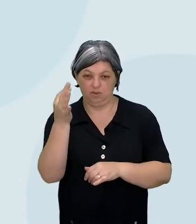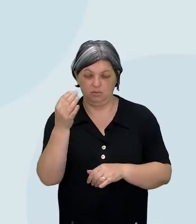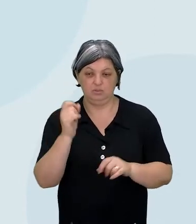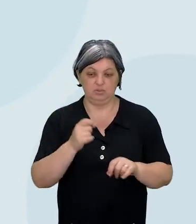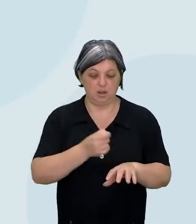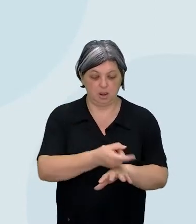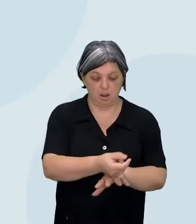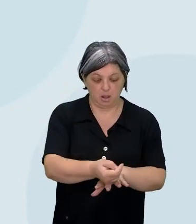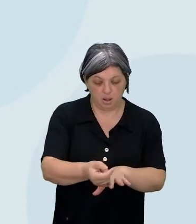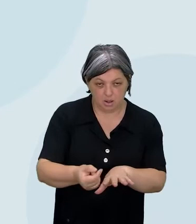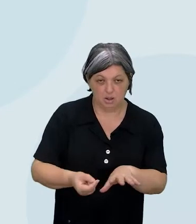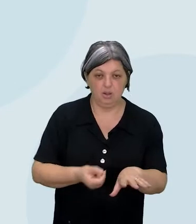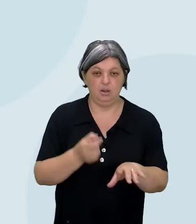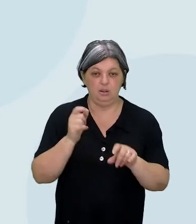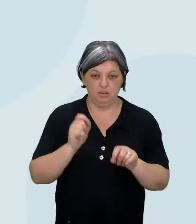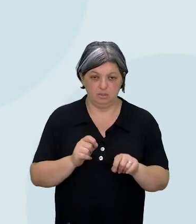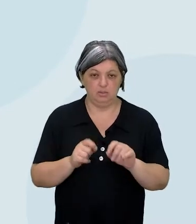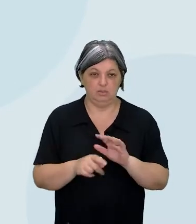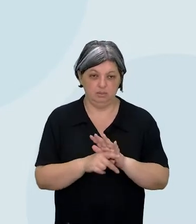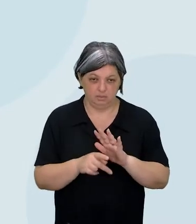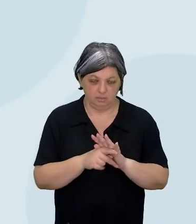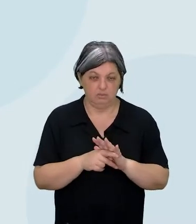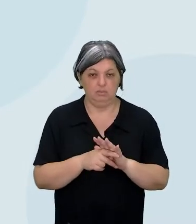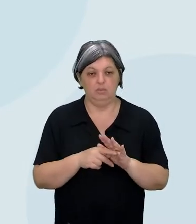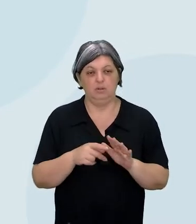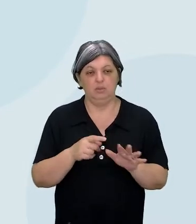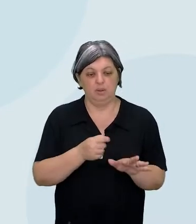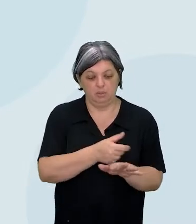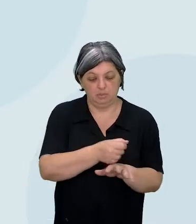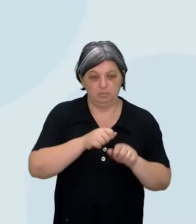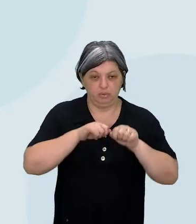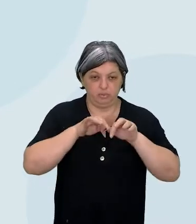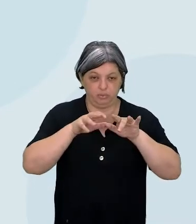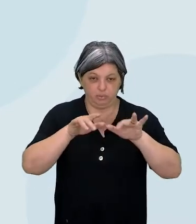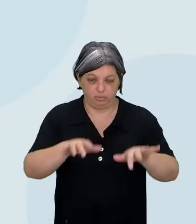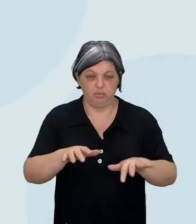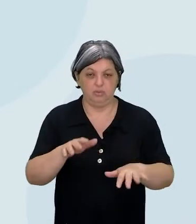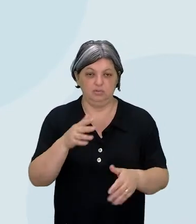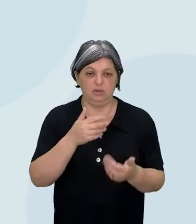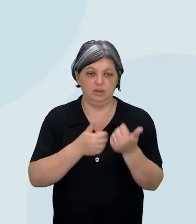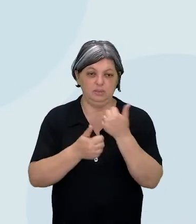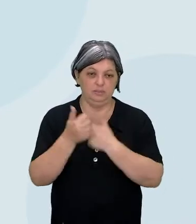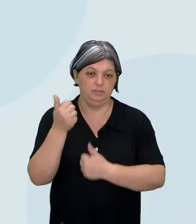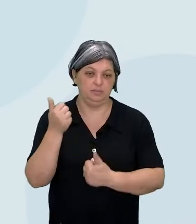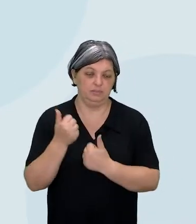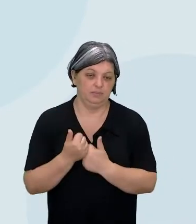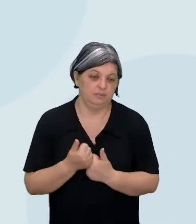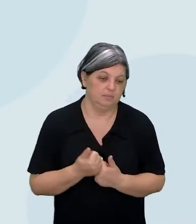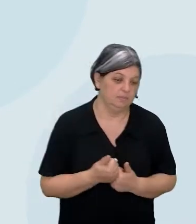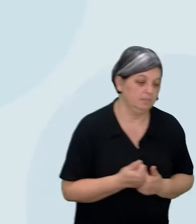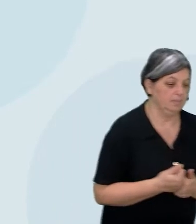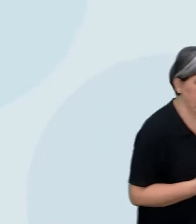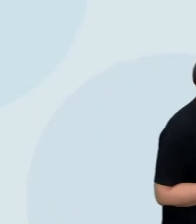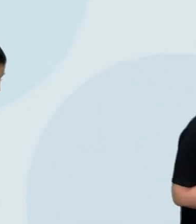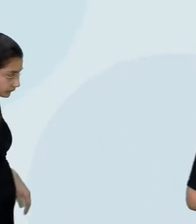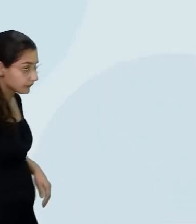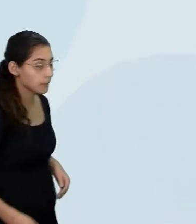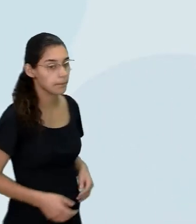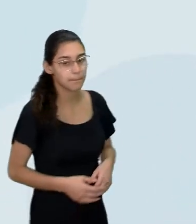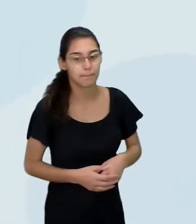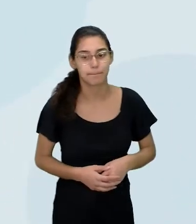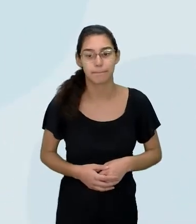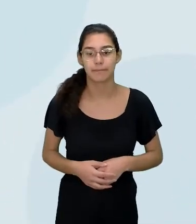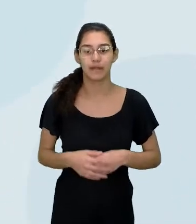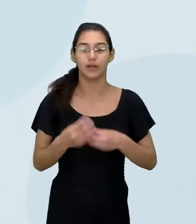a gente está falando de um processo de desinformação generalizado, a gente vê como a maior parte desses